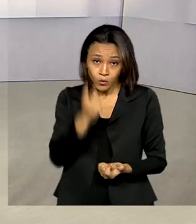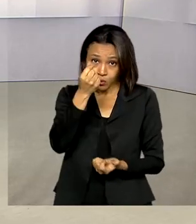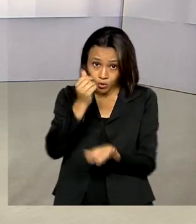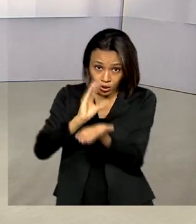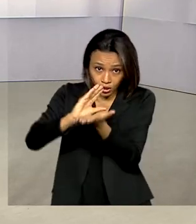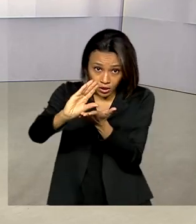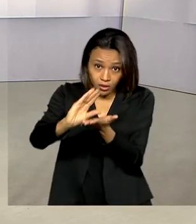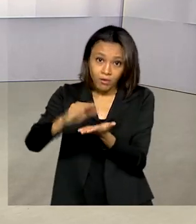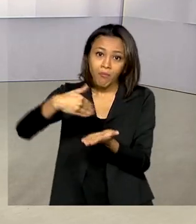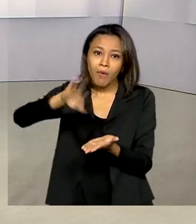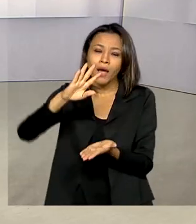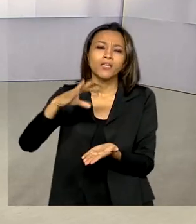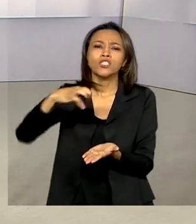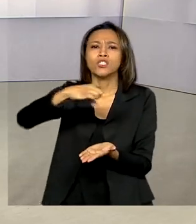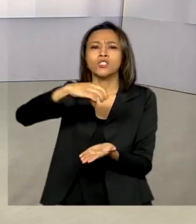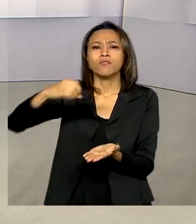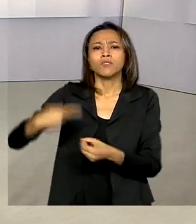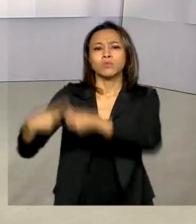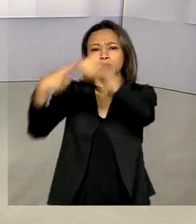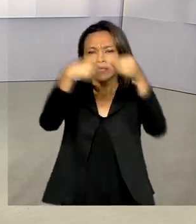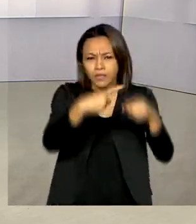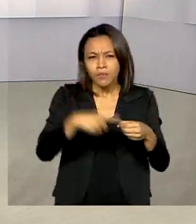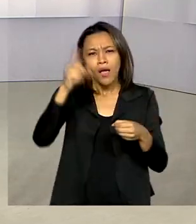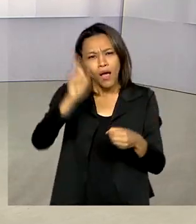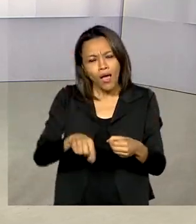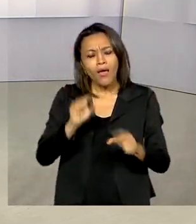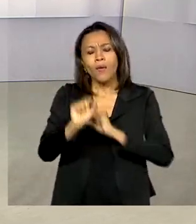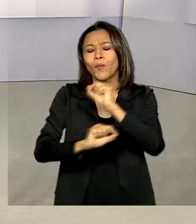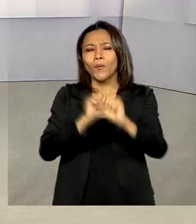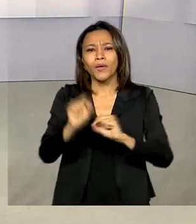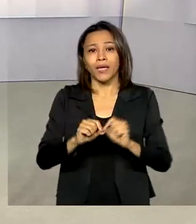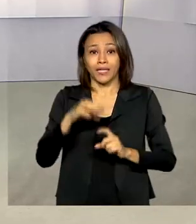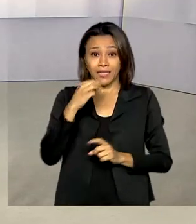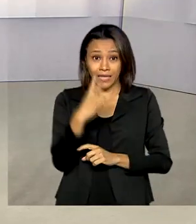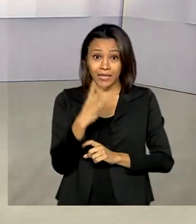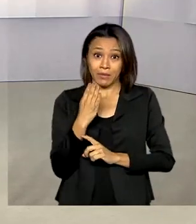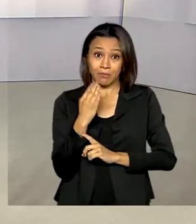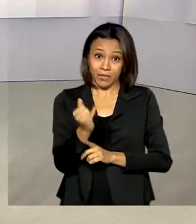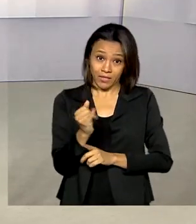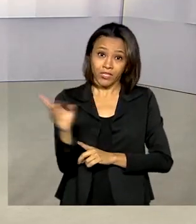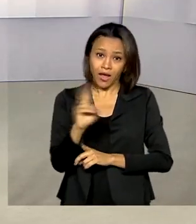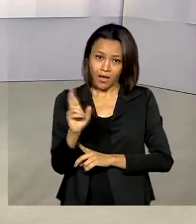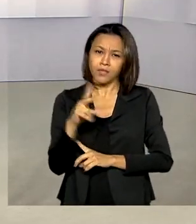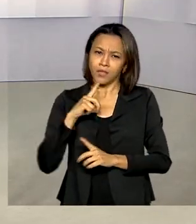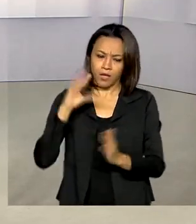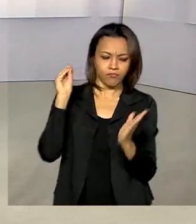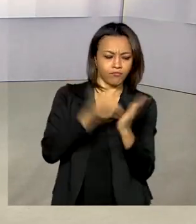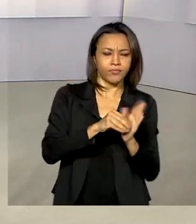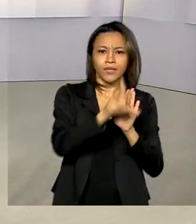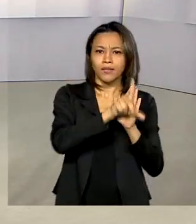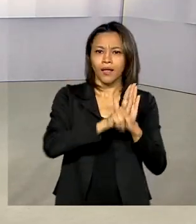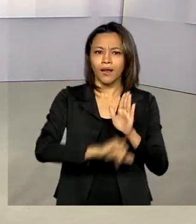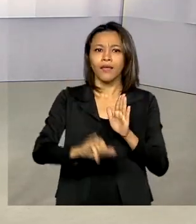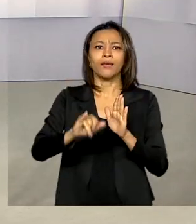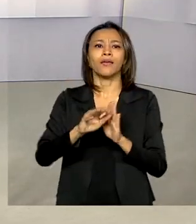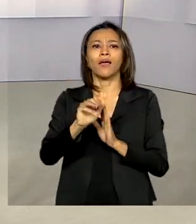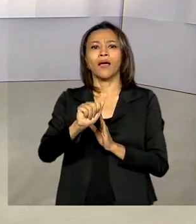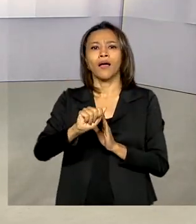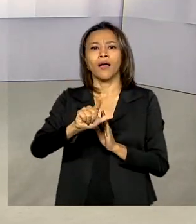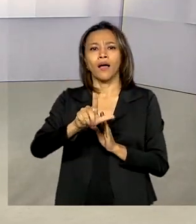que já chegam a mais de 900 municípios, fazem parte dos 3 bilhões de reais previstos pela lei Aldir Blanc,